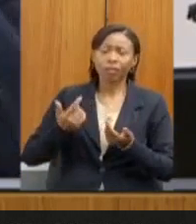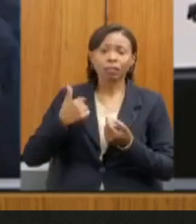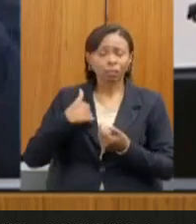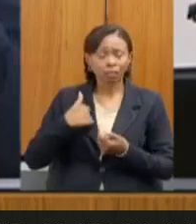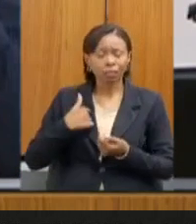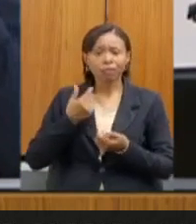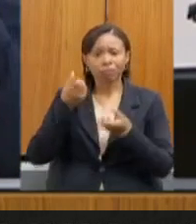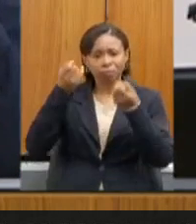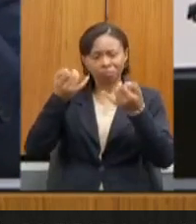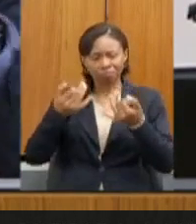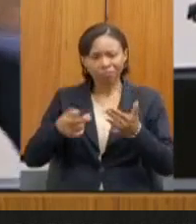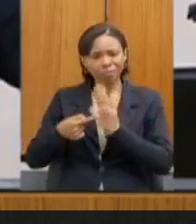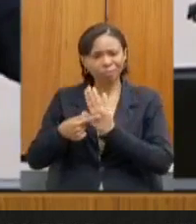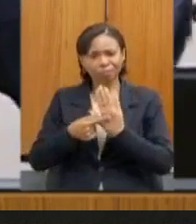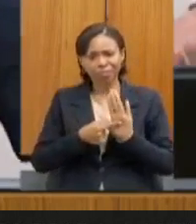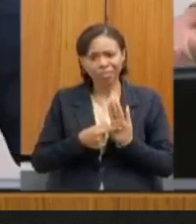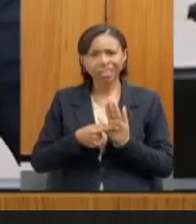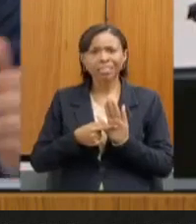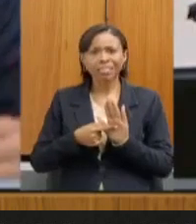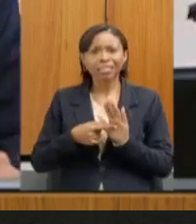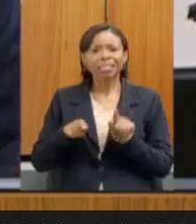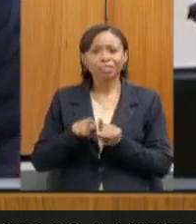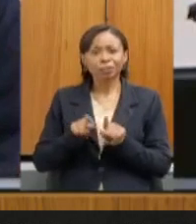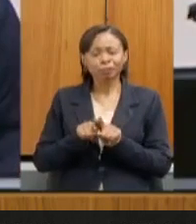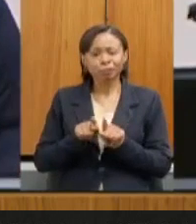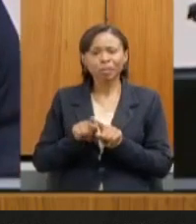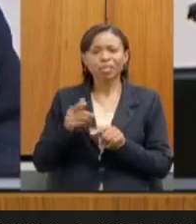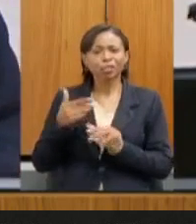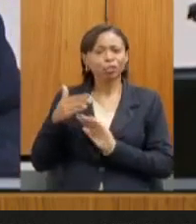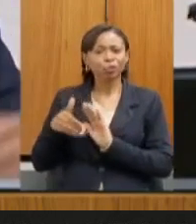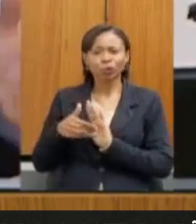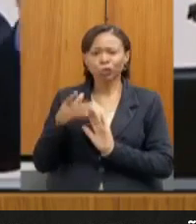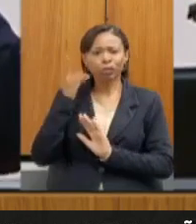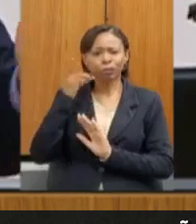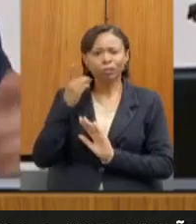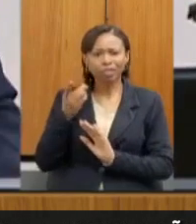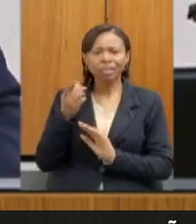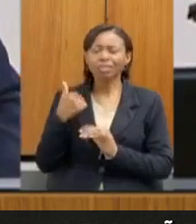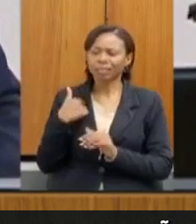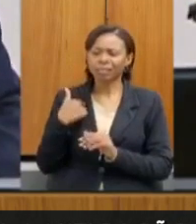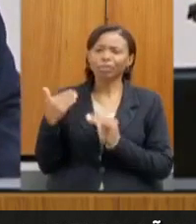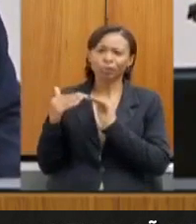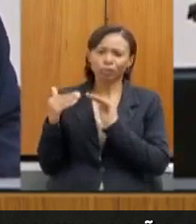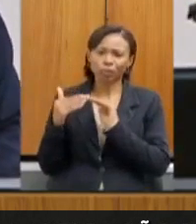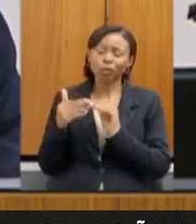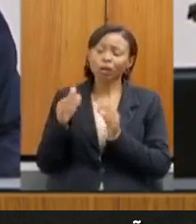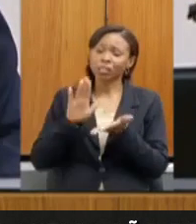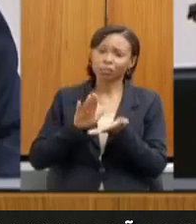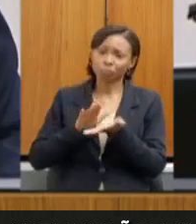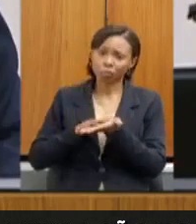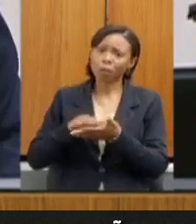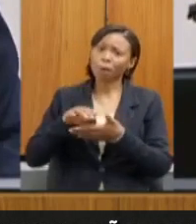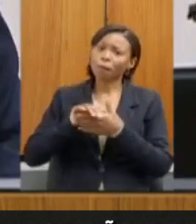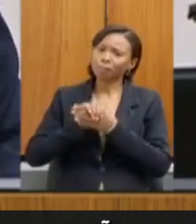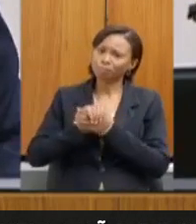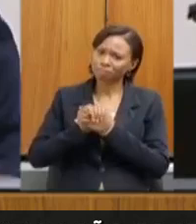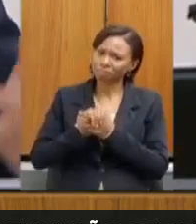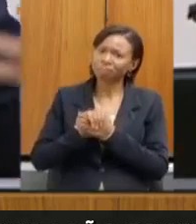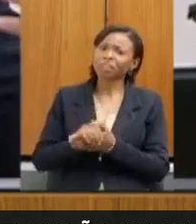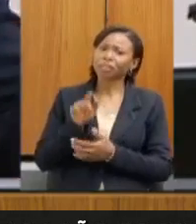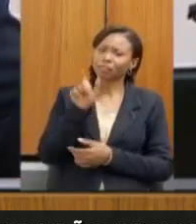aqui essas considerações, reflito aqui as palavras dos deputados, parabenizo, essa grande